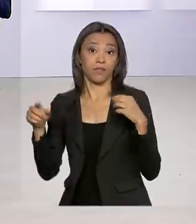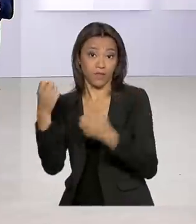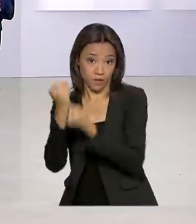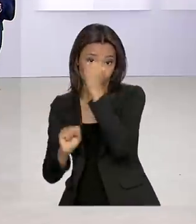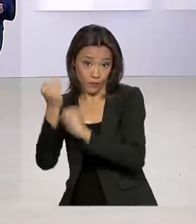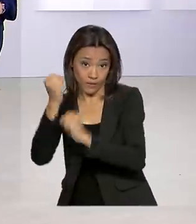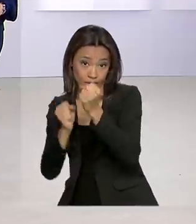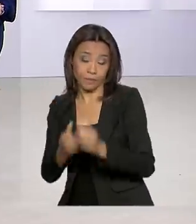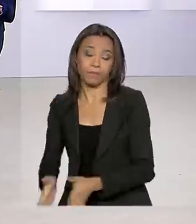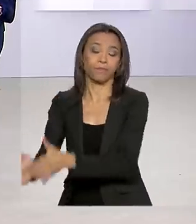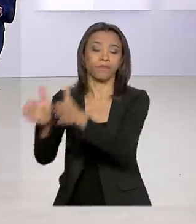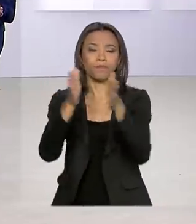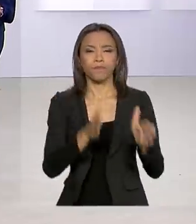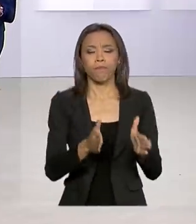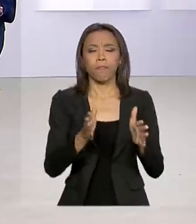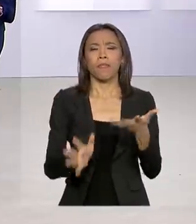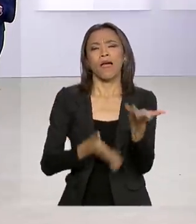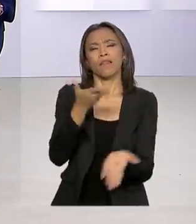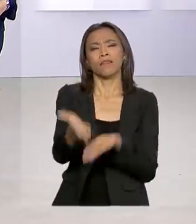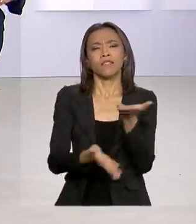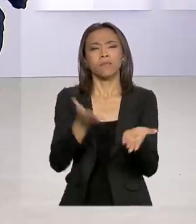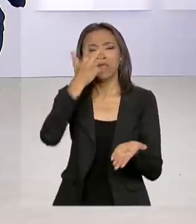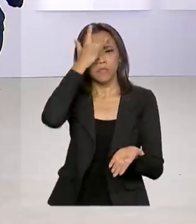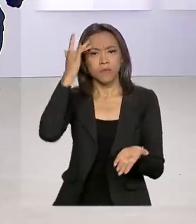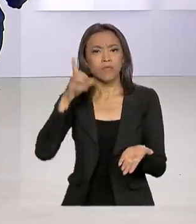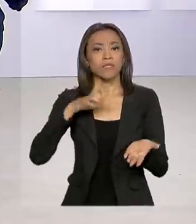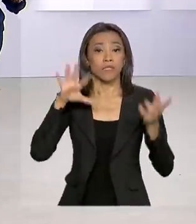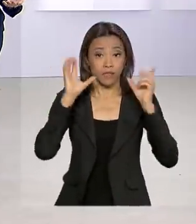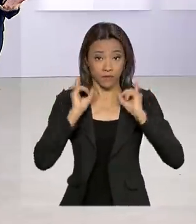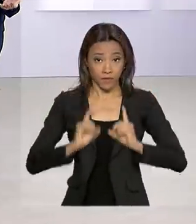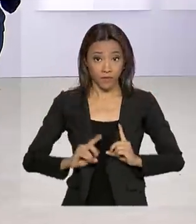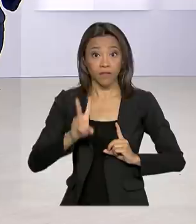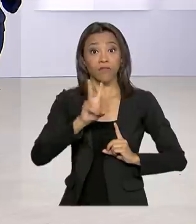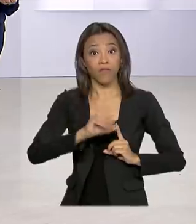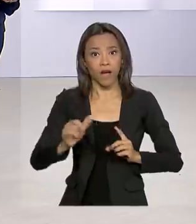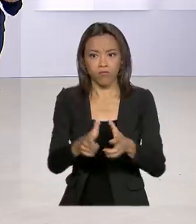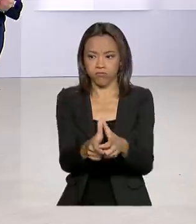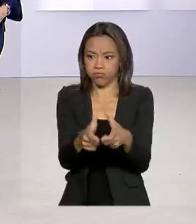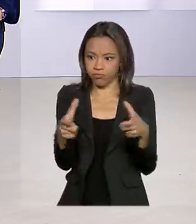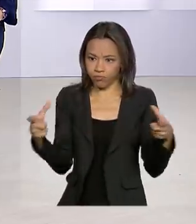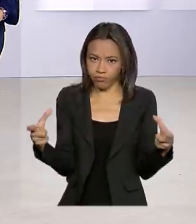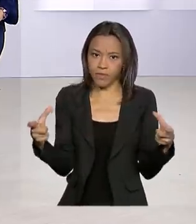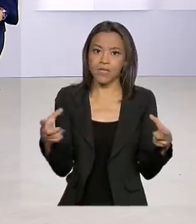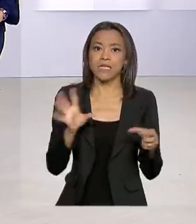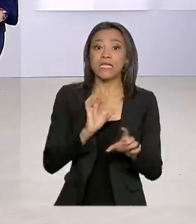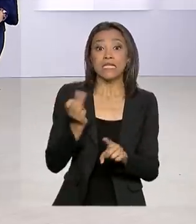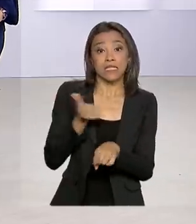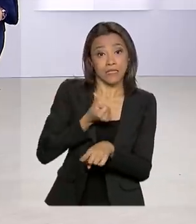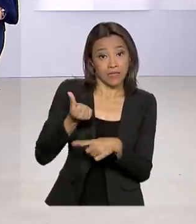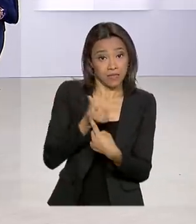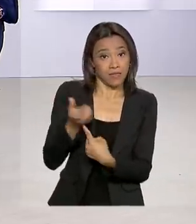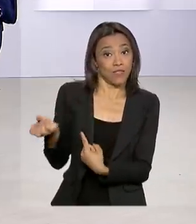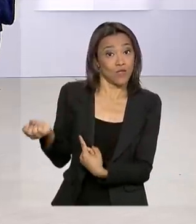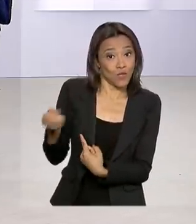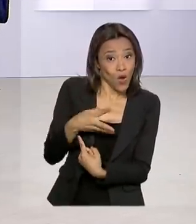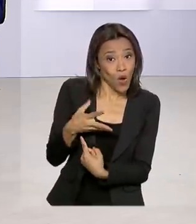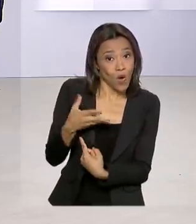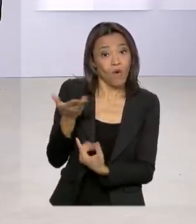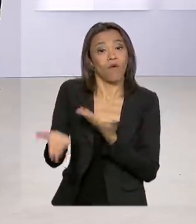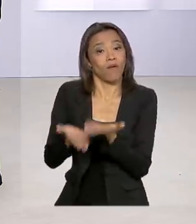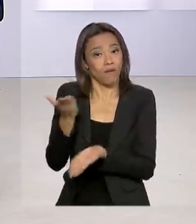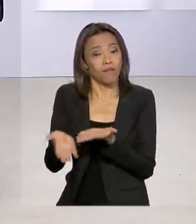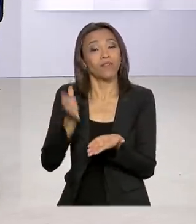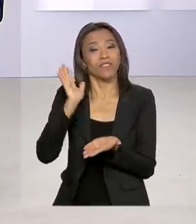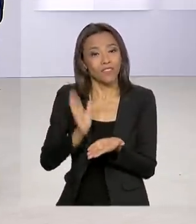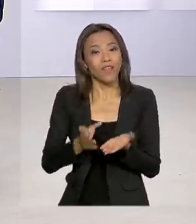O atendimento a pessoas com deficiência vai ser ampliado. 66 novos serviços foram credenciados